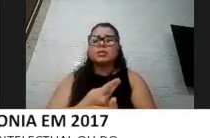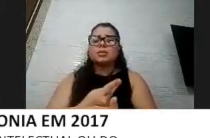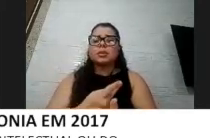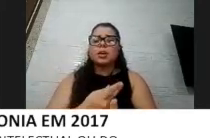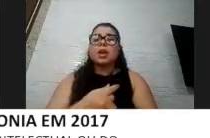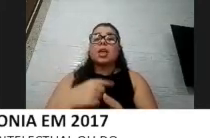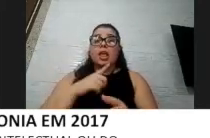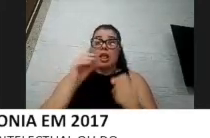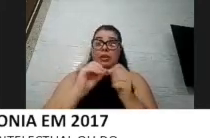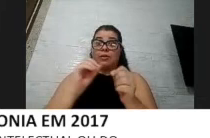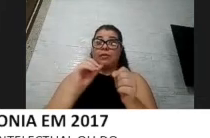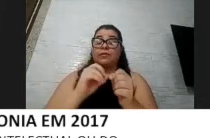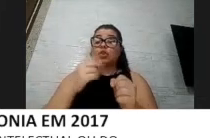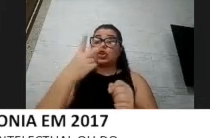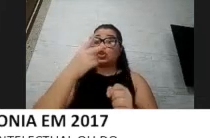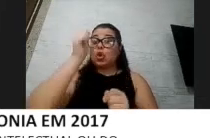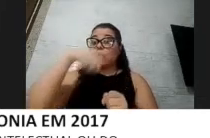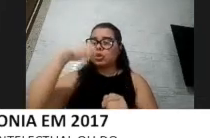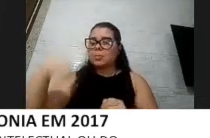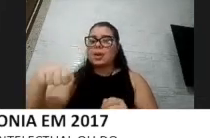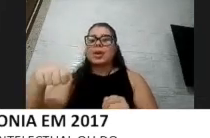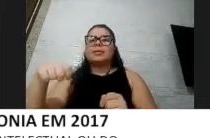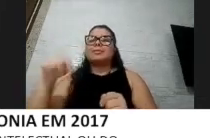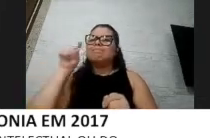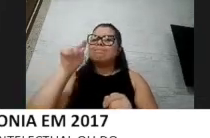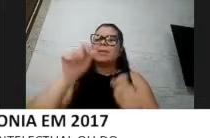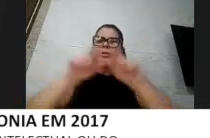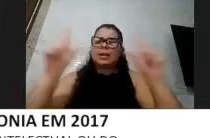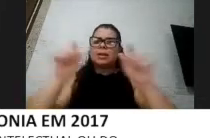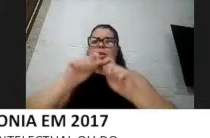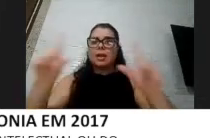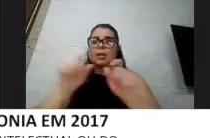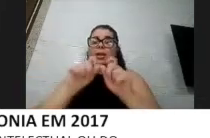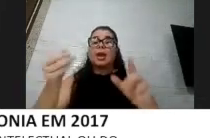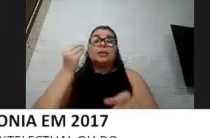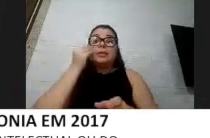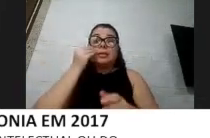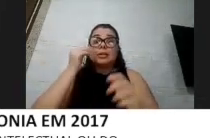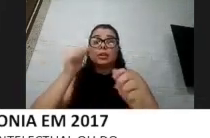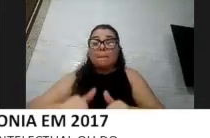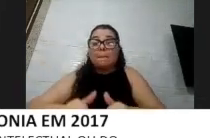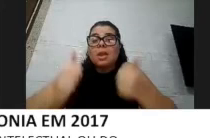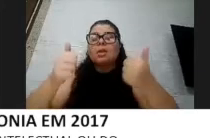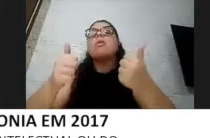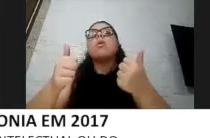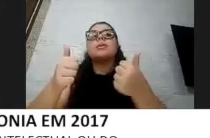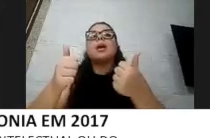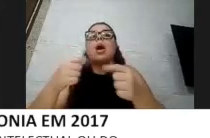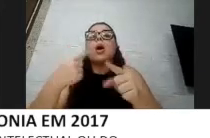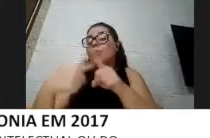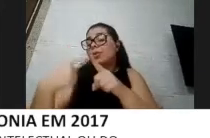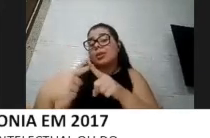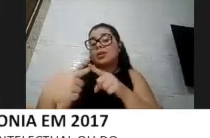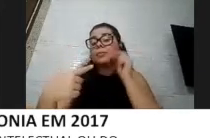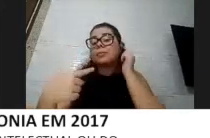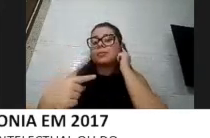fiz esse exercício e eu estou em conversação com eles para ver como a gente pode melhorar a qualidade dessa informação, por quê? Porque